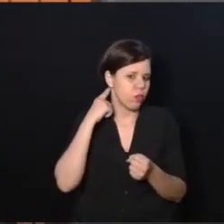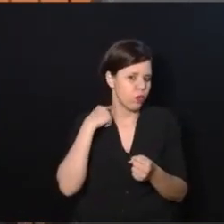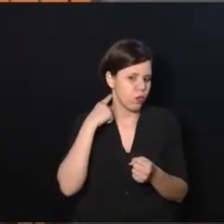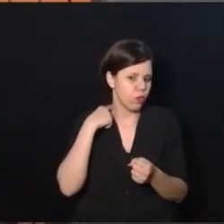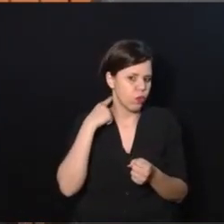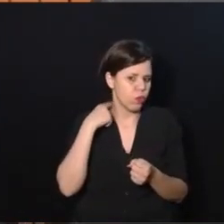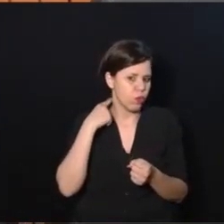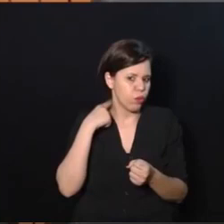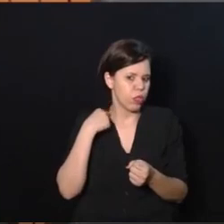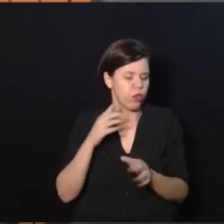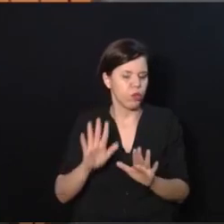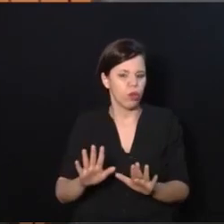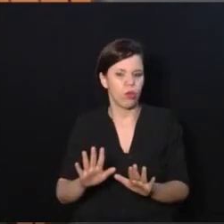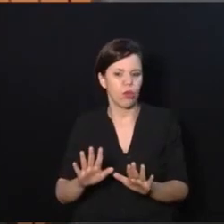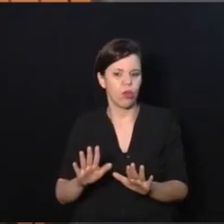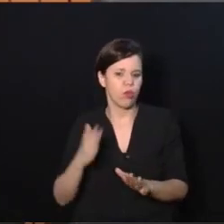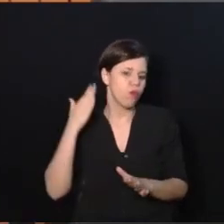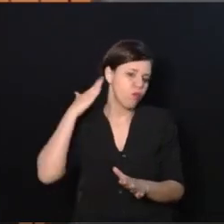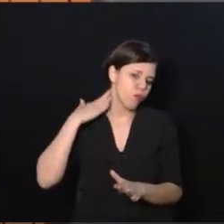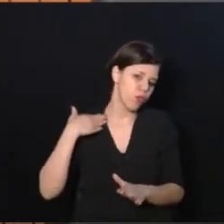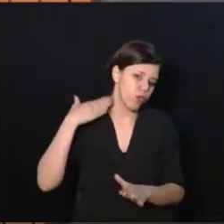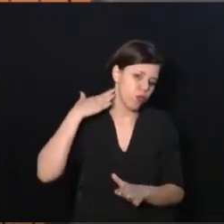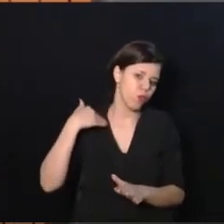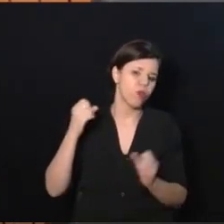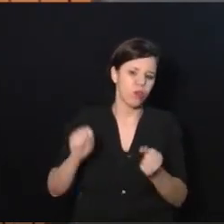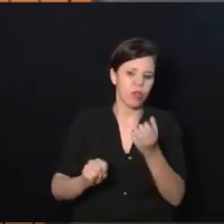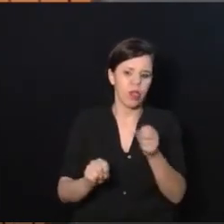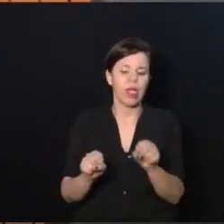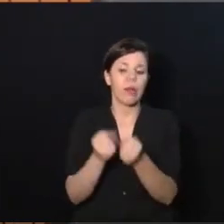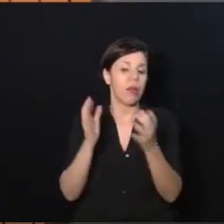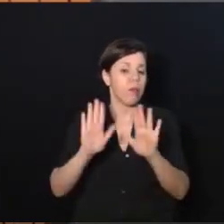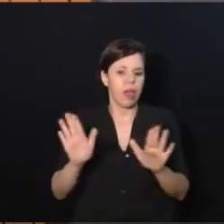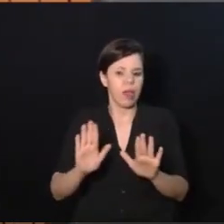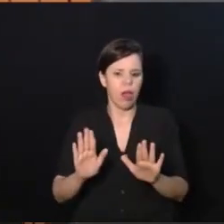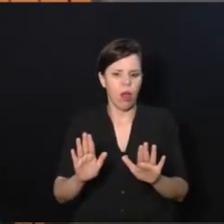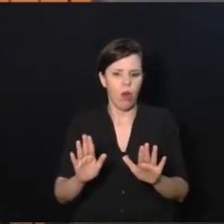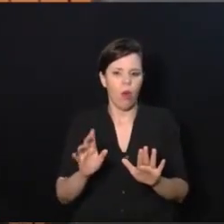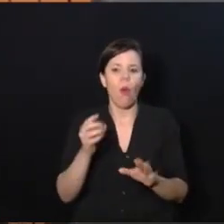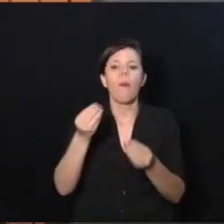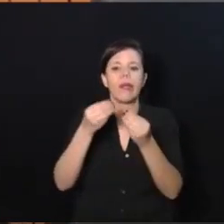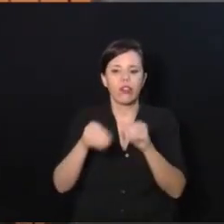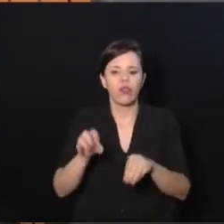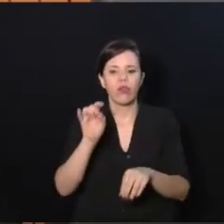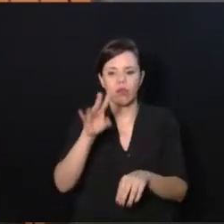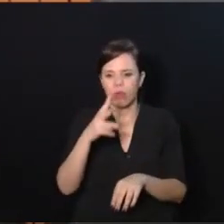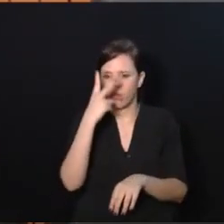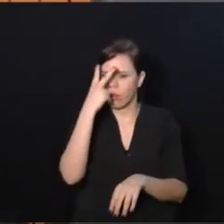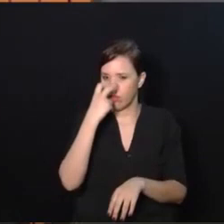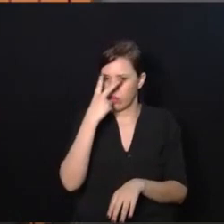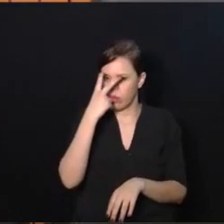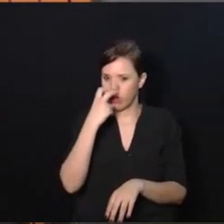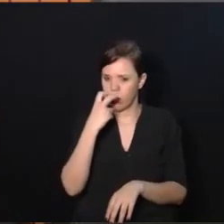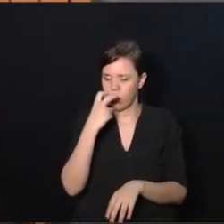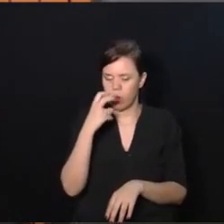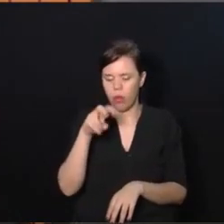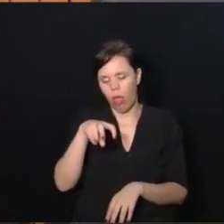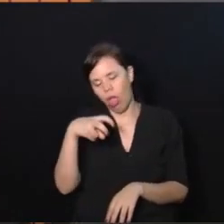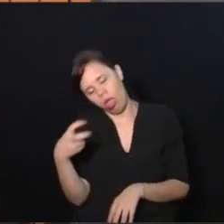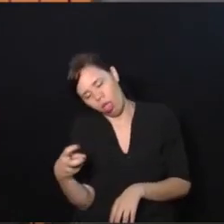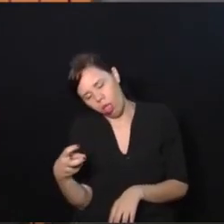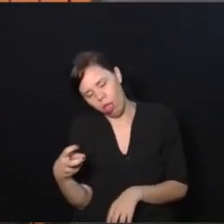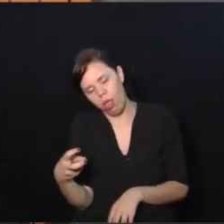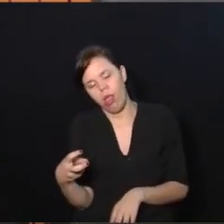que foi afetada, a visão. E aí nesse período, deixa eu ver aqui,